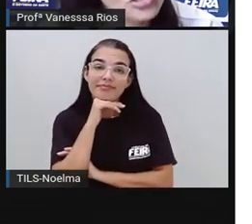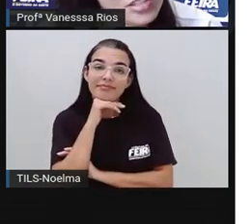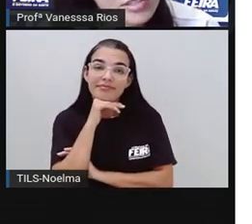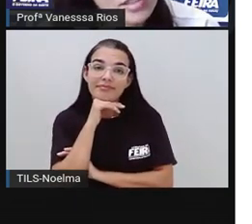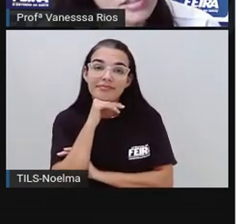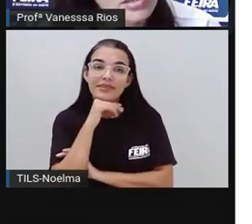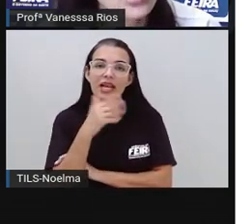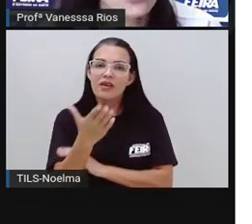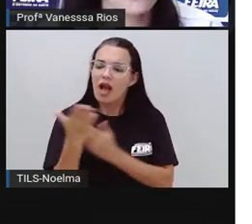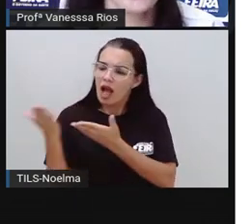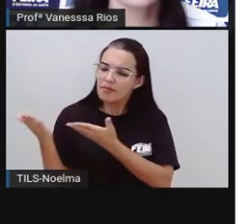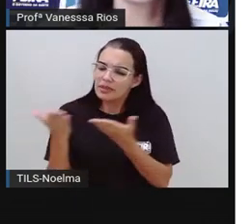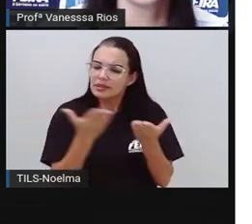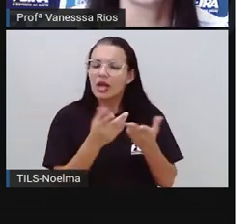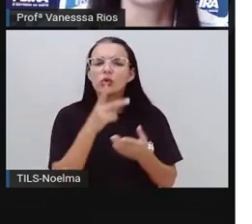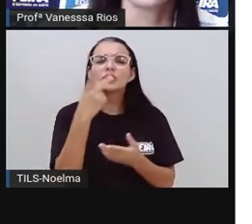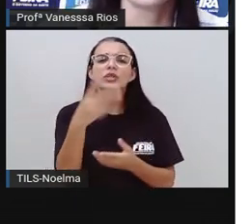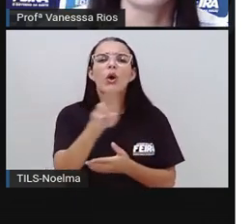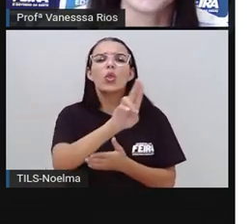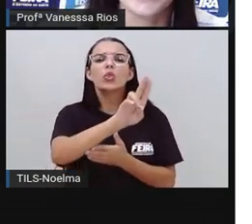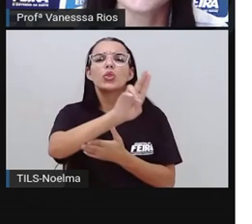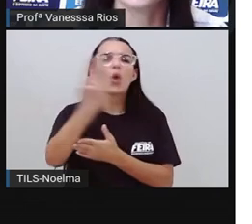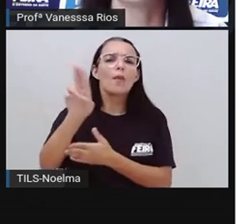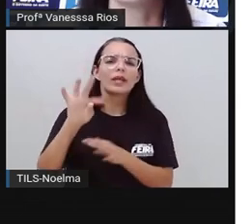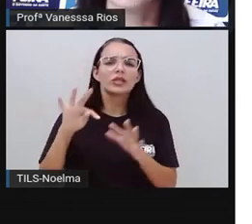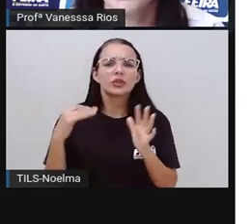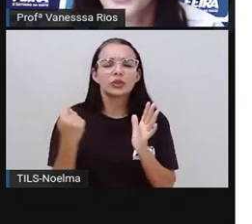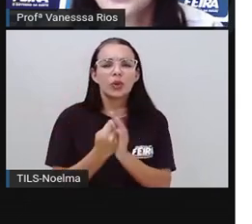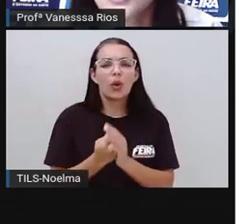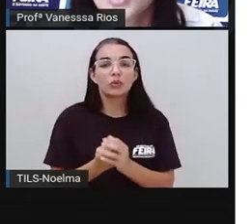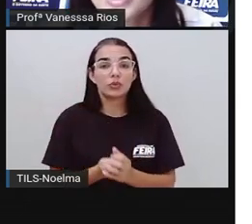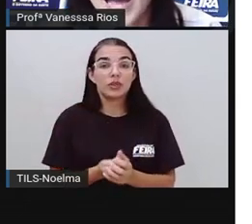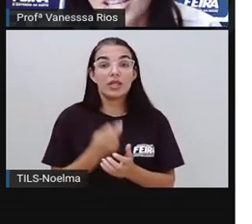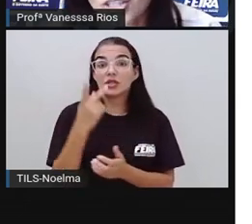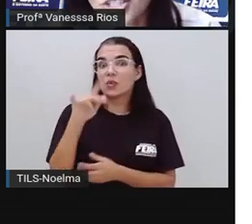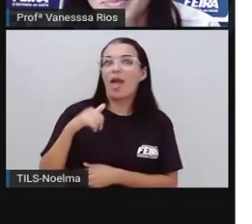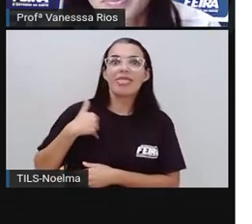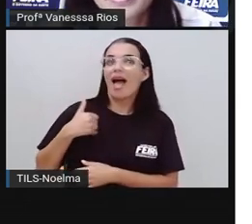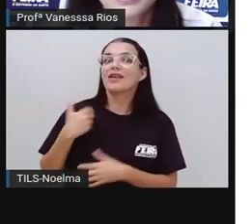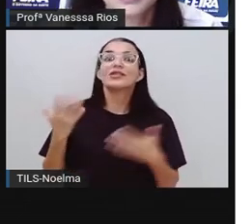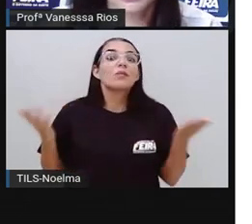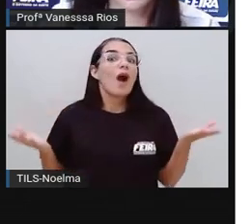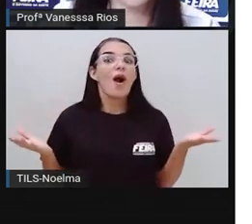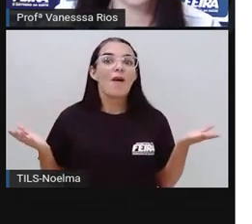apresente-se. Qual é aí o seu nome completo? Qual é a sua idade?